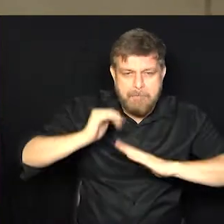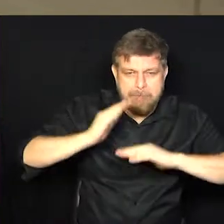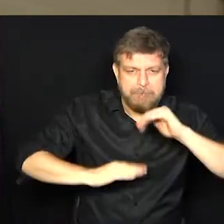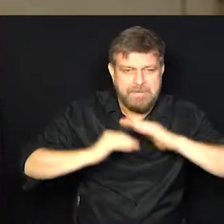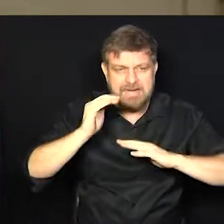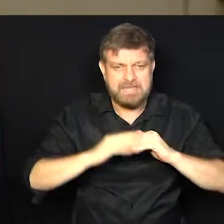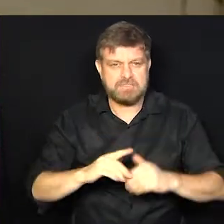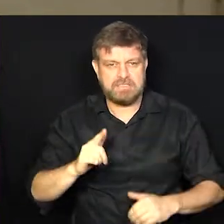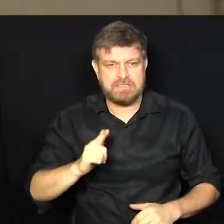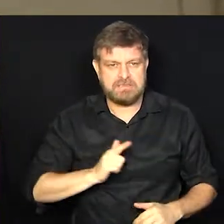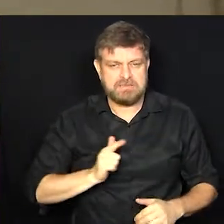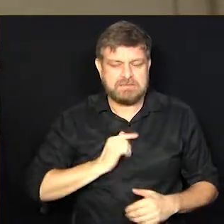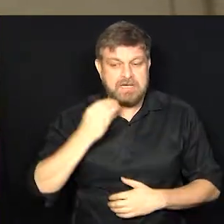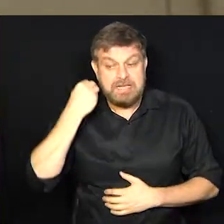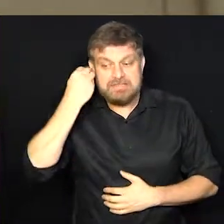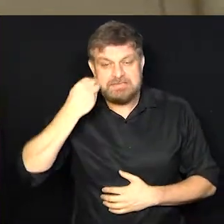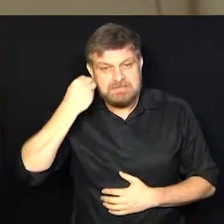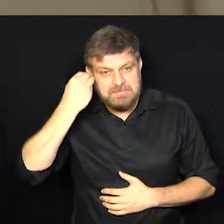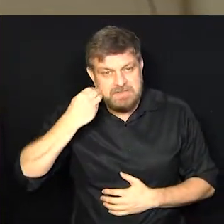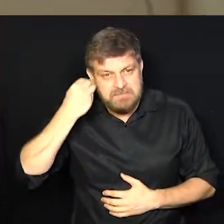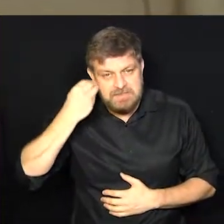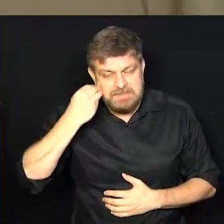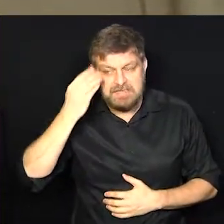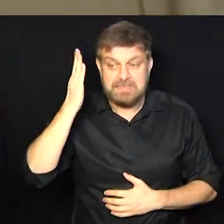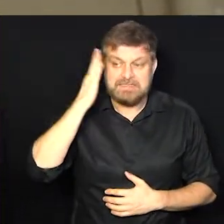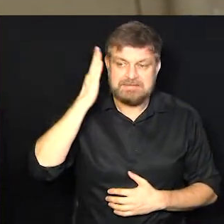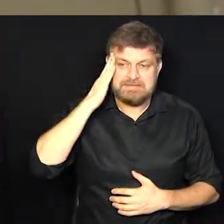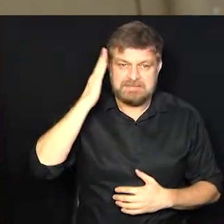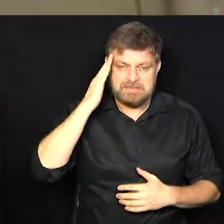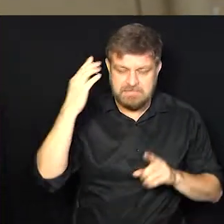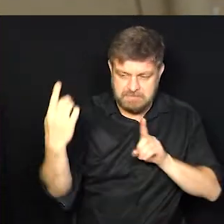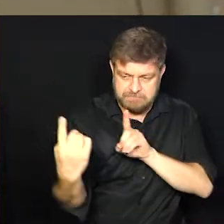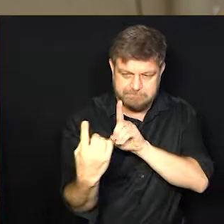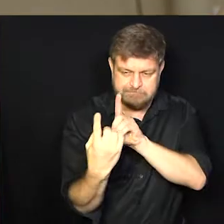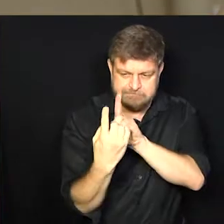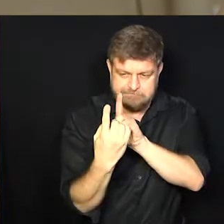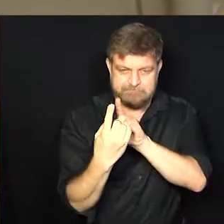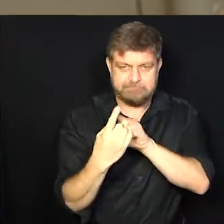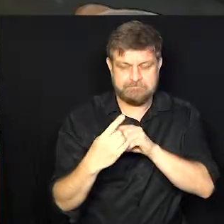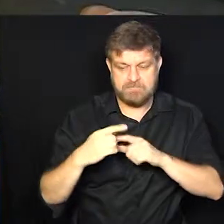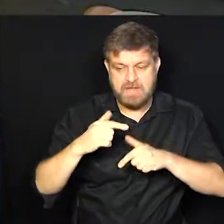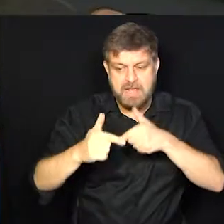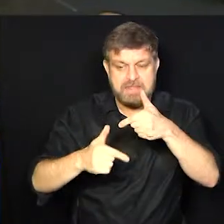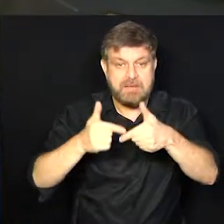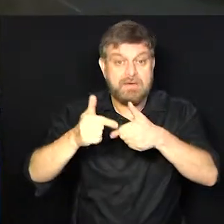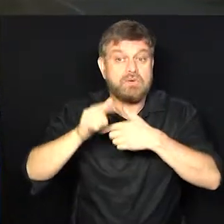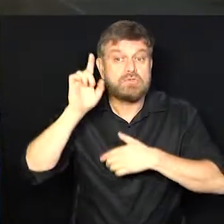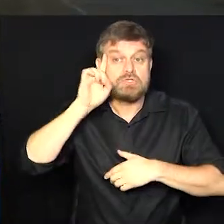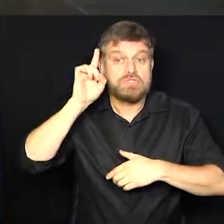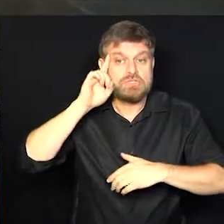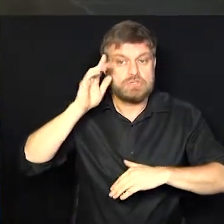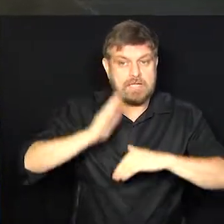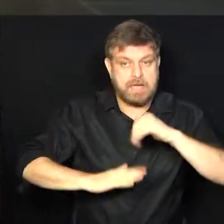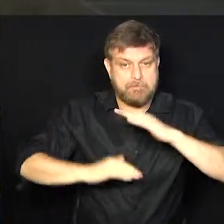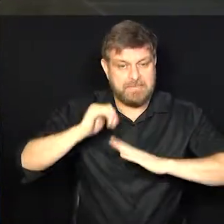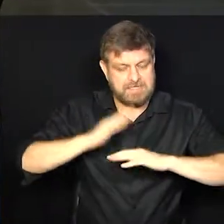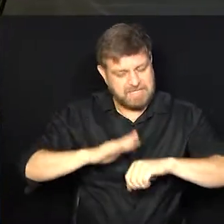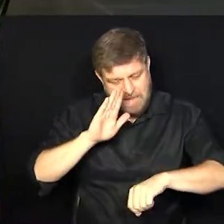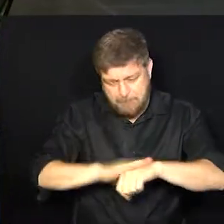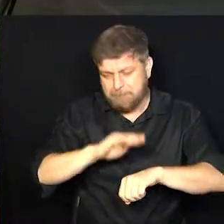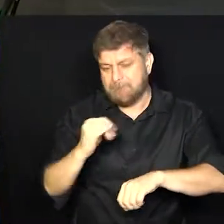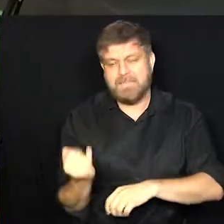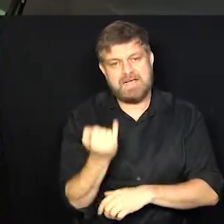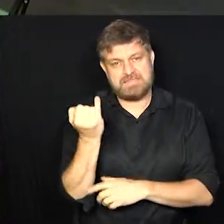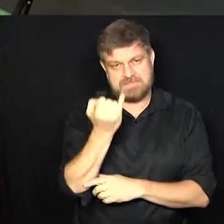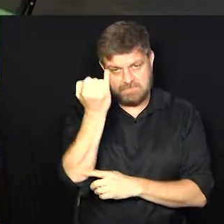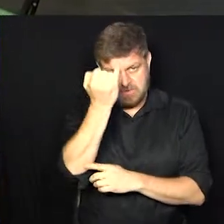você pegar, você saber, né? Está ali no dia a dia, é o mais importante. Então,